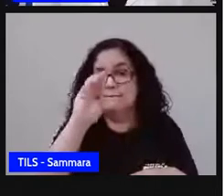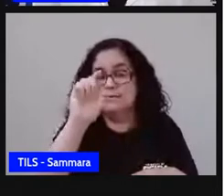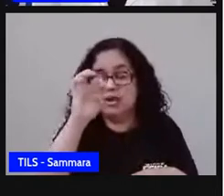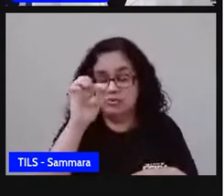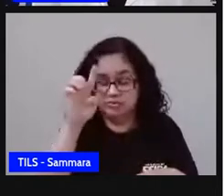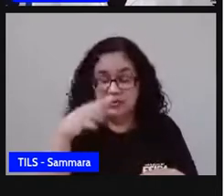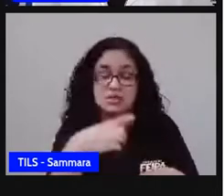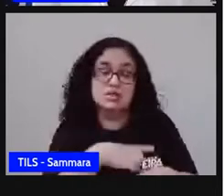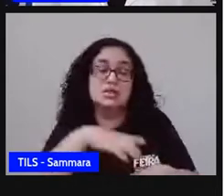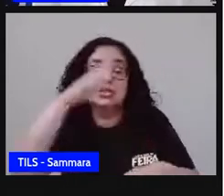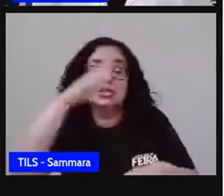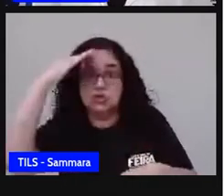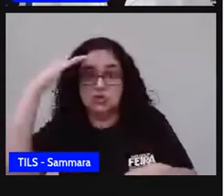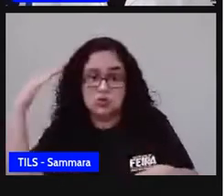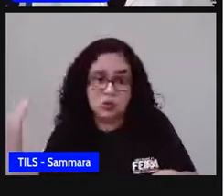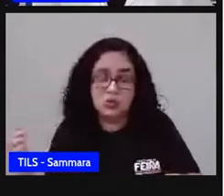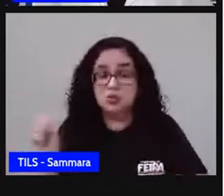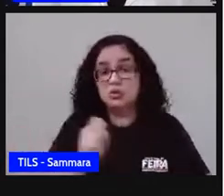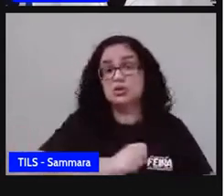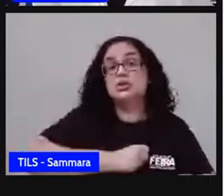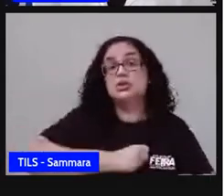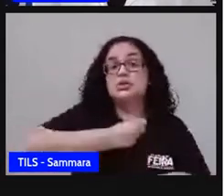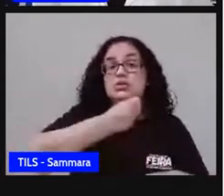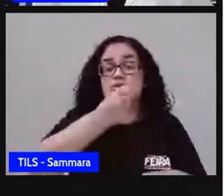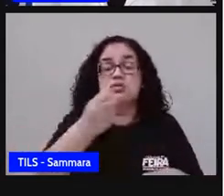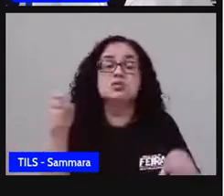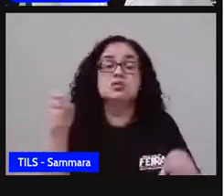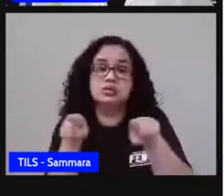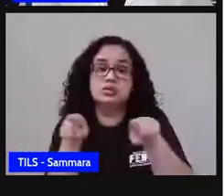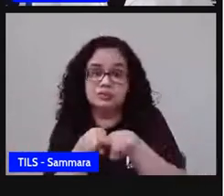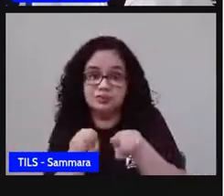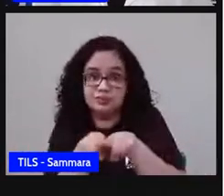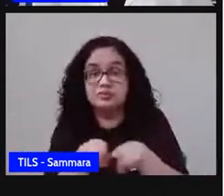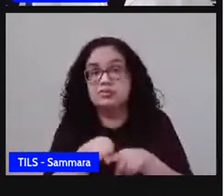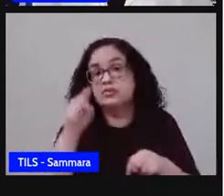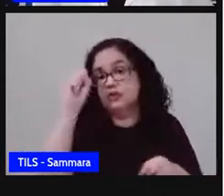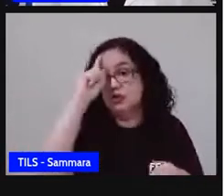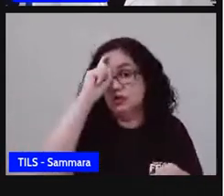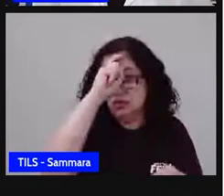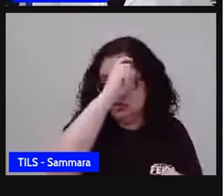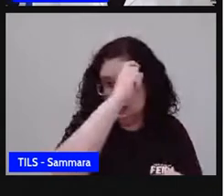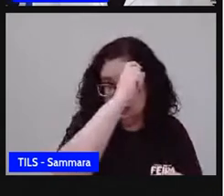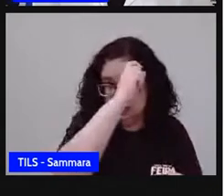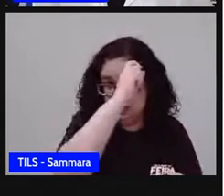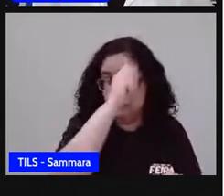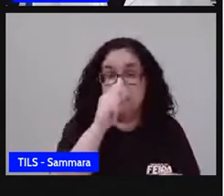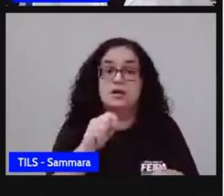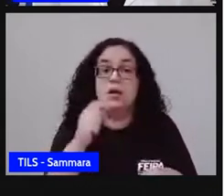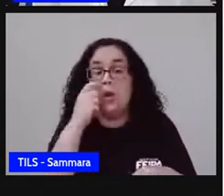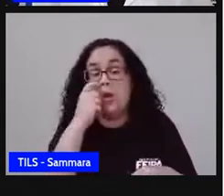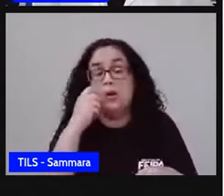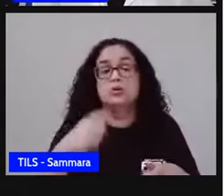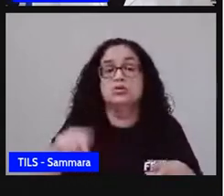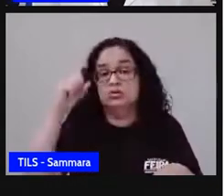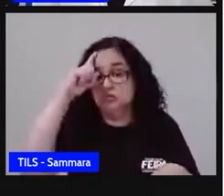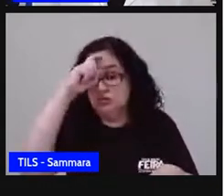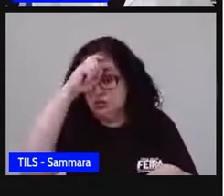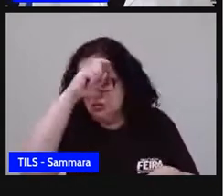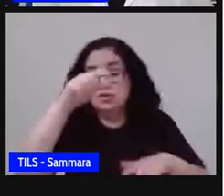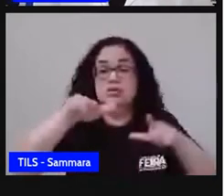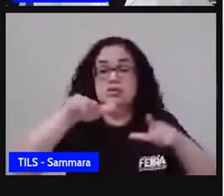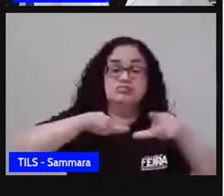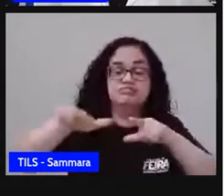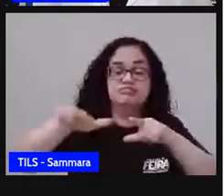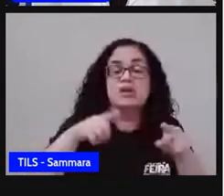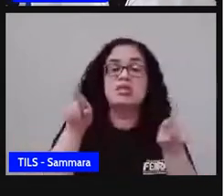transpor também as dificuldades com muito suor, também